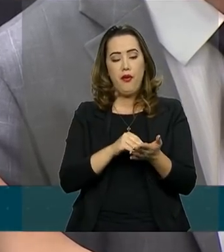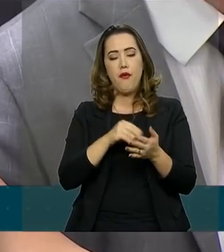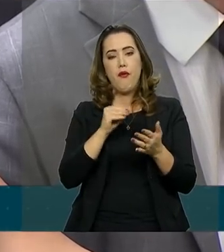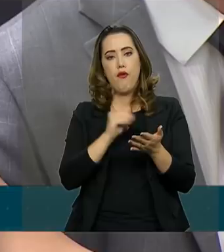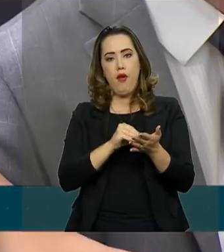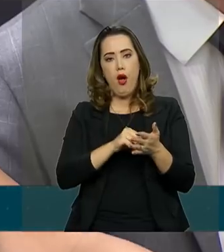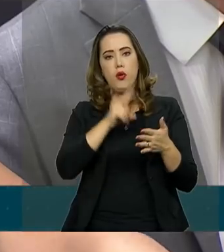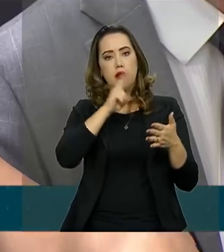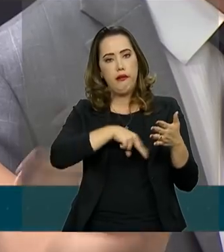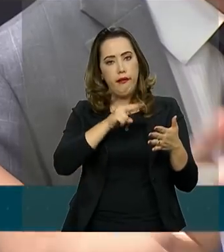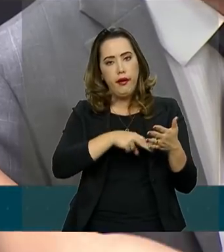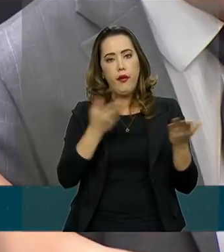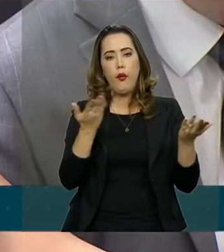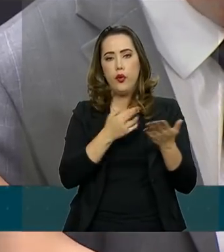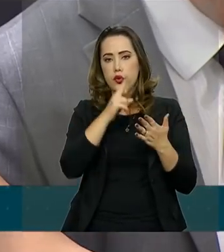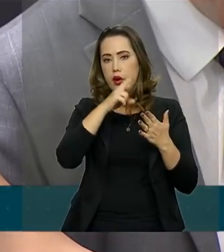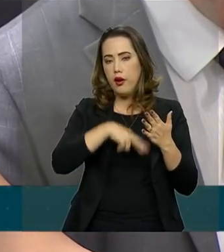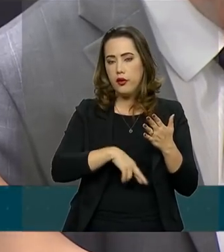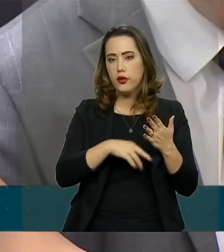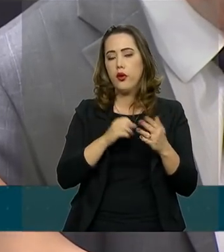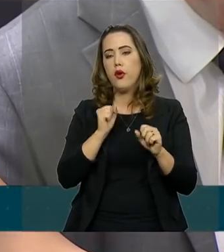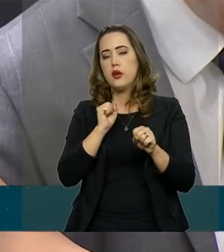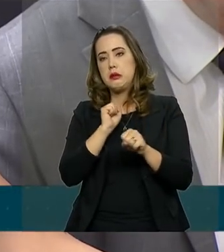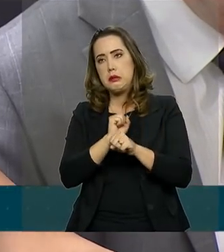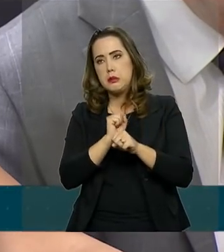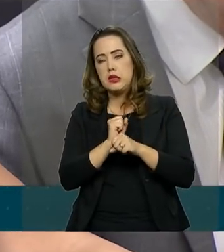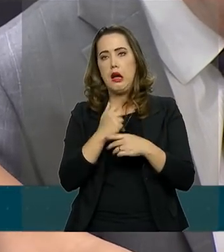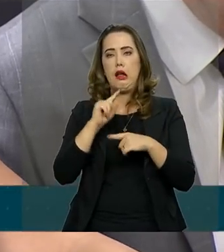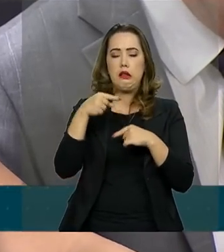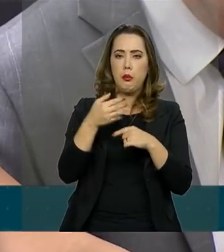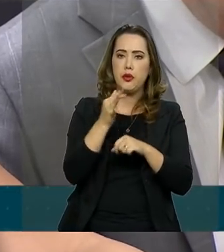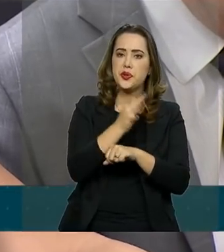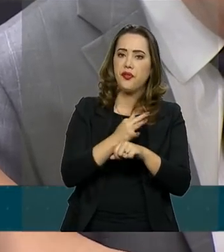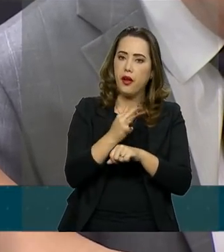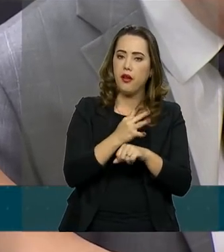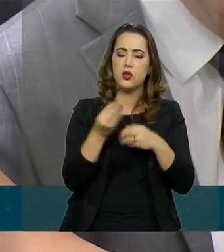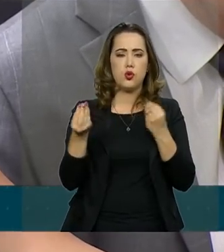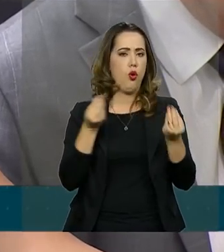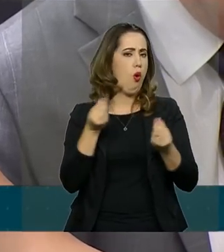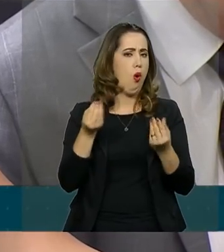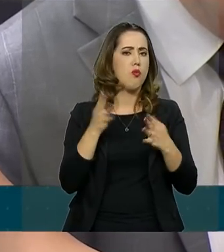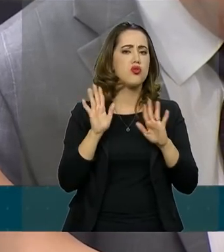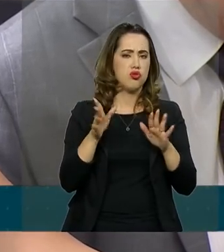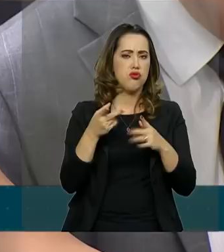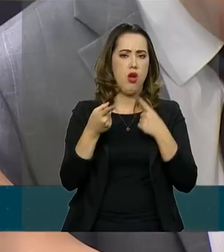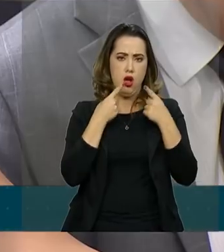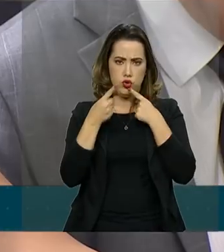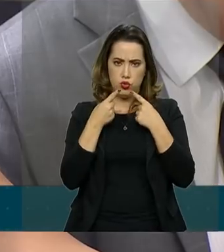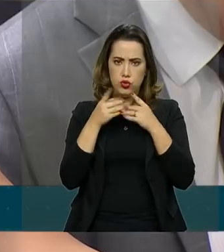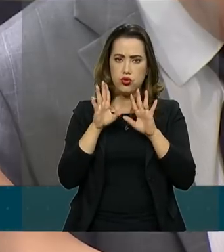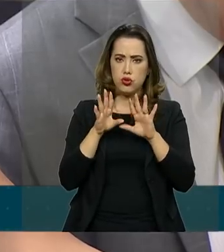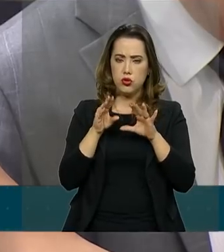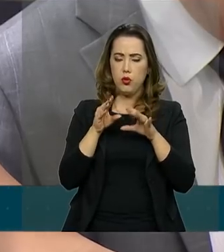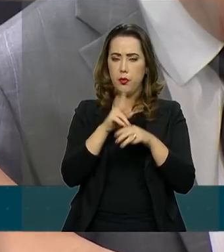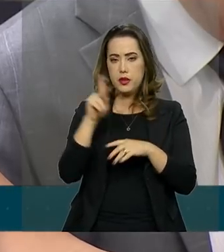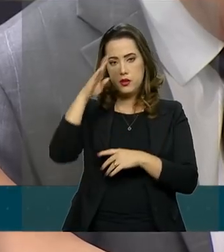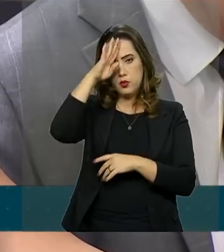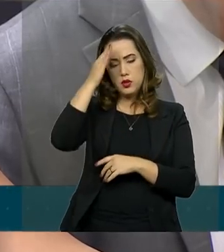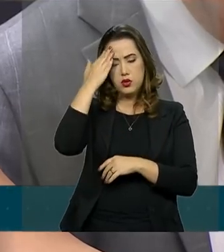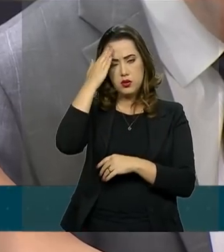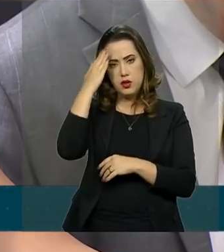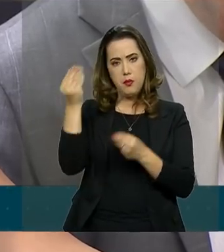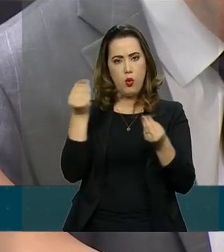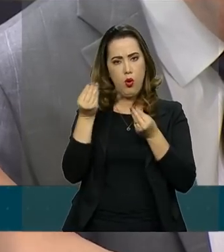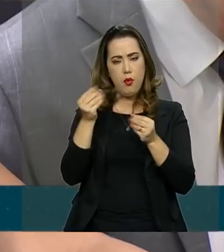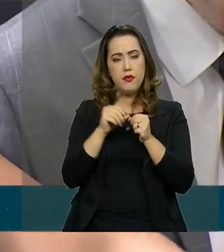de repente não indo para o plenário, porque daí tem o recesso. Eu queria saber se isso já está em discussão na mesa do presidente também, isso já está